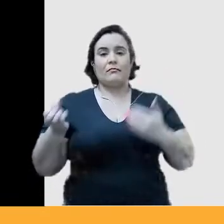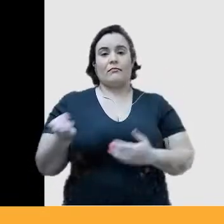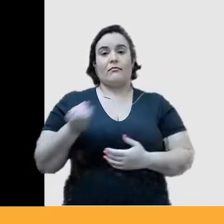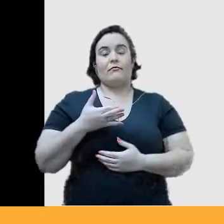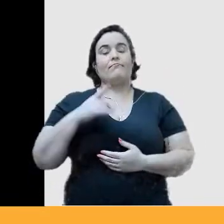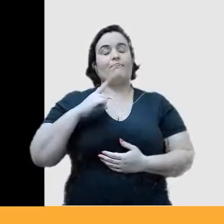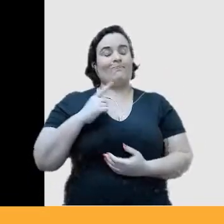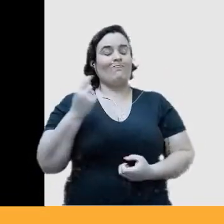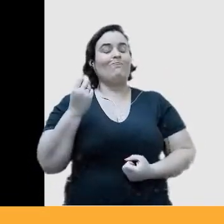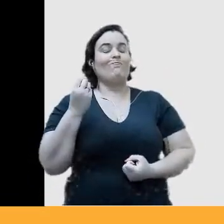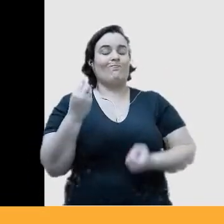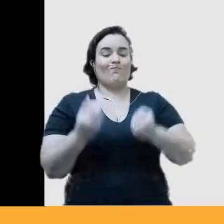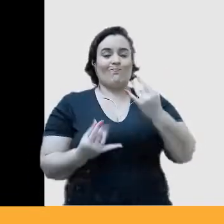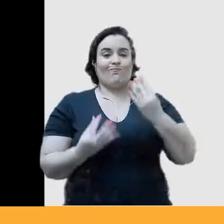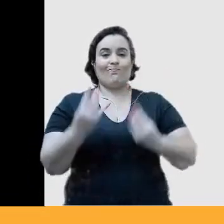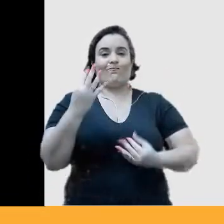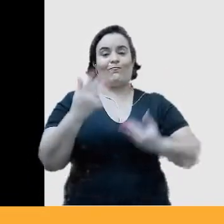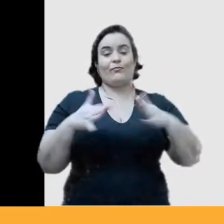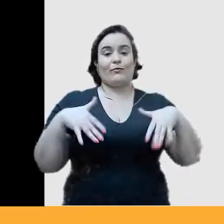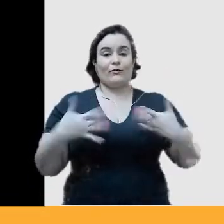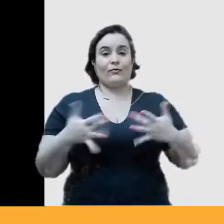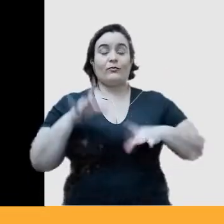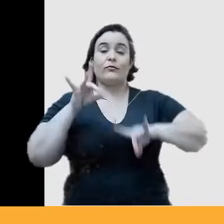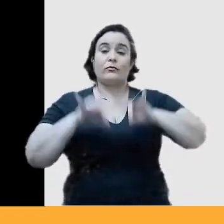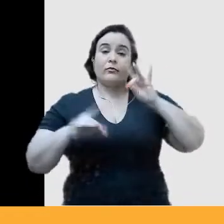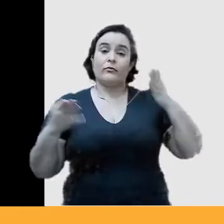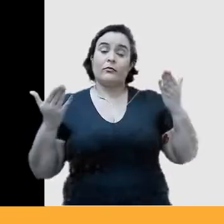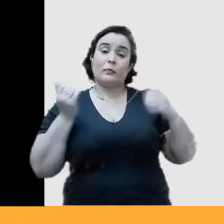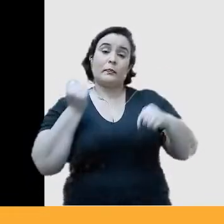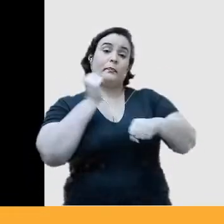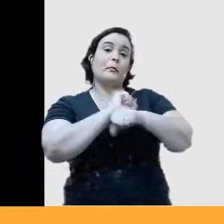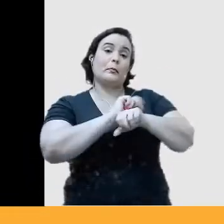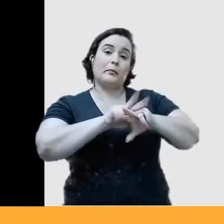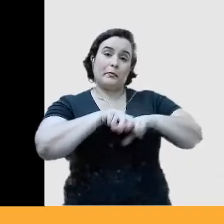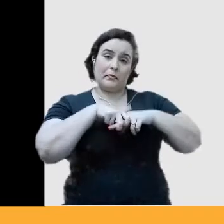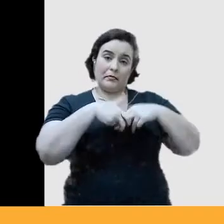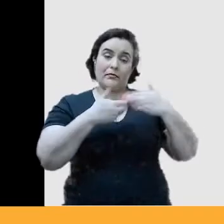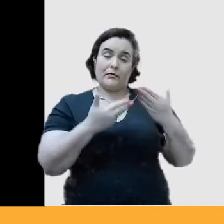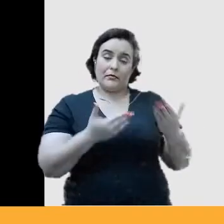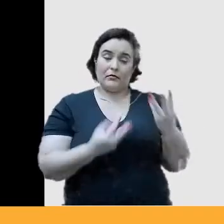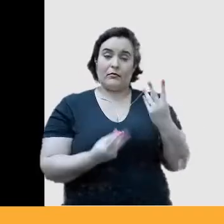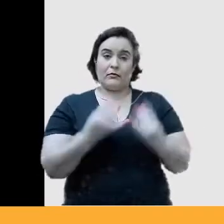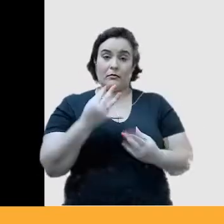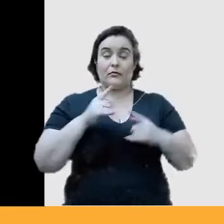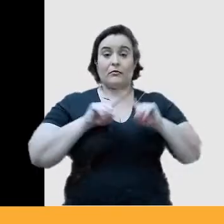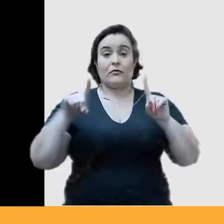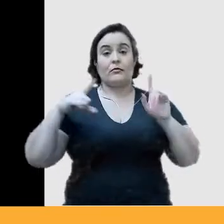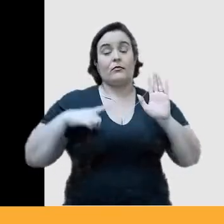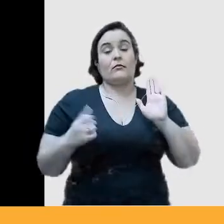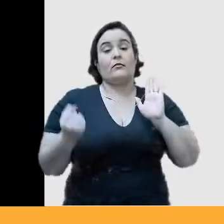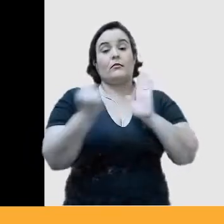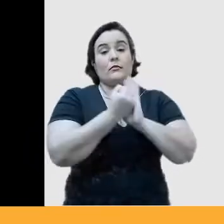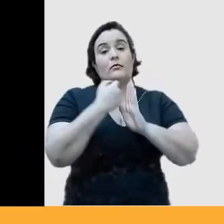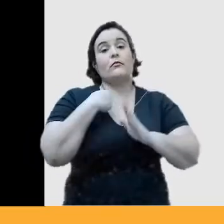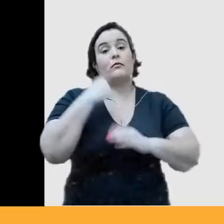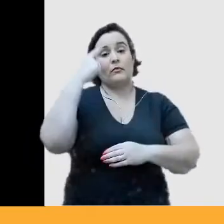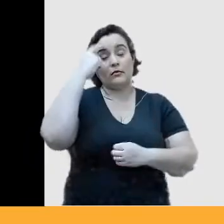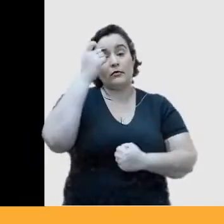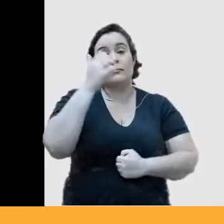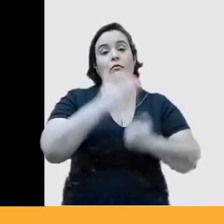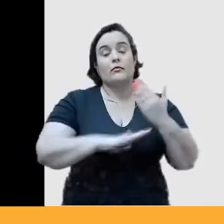incêndio, e esse projeto está parado por causa disso, mas está lá a logomarca que eu criei para